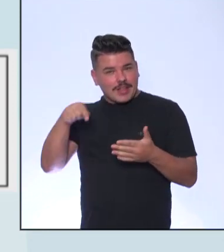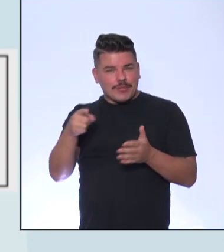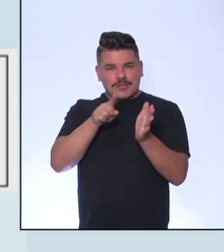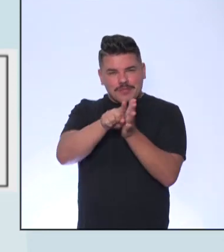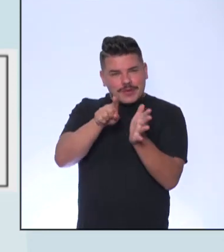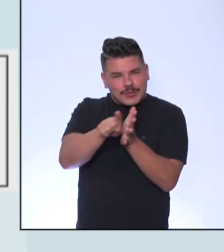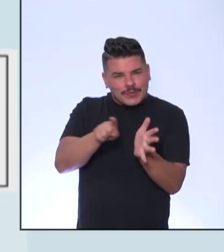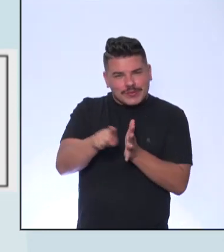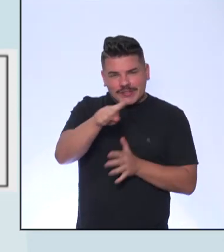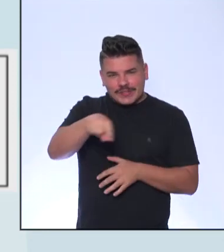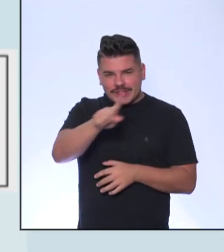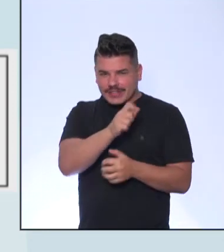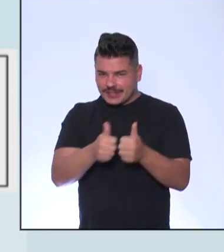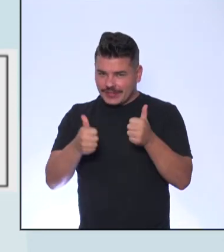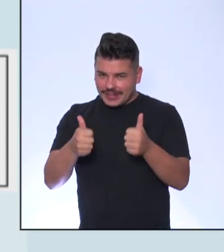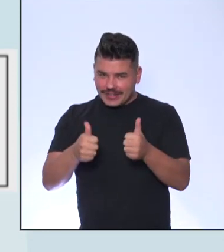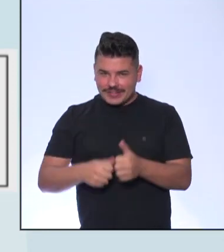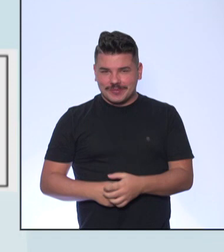questões para vocês Ok?